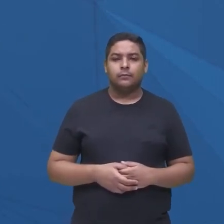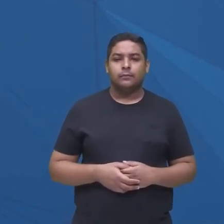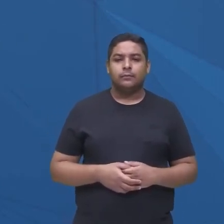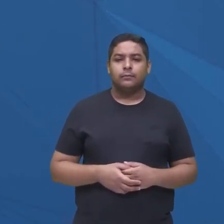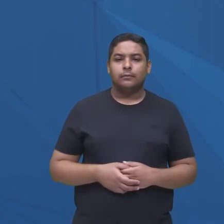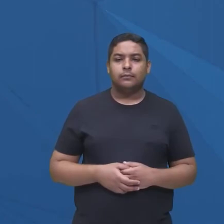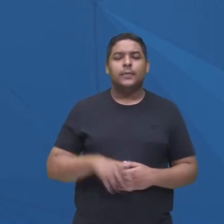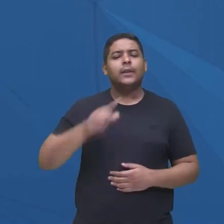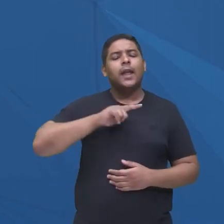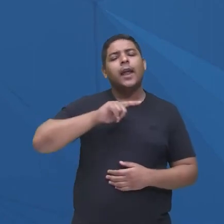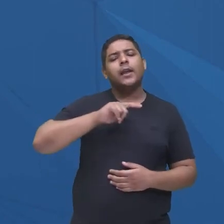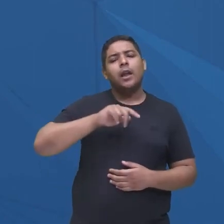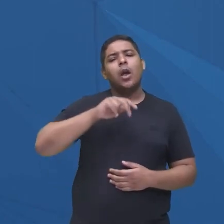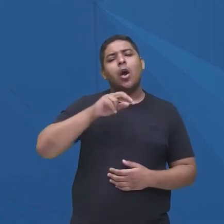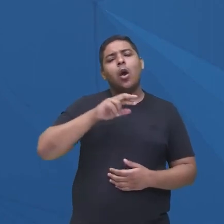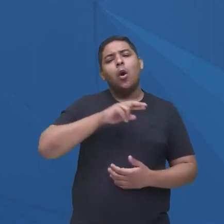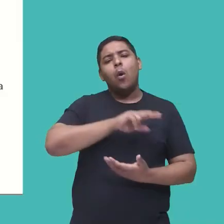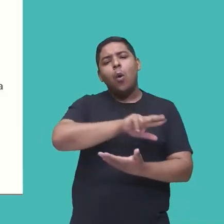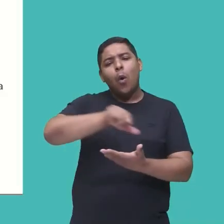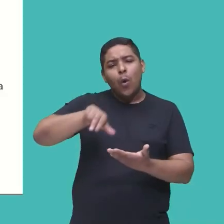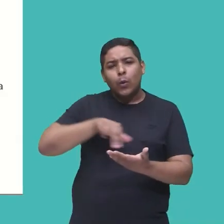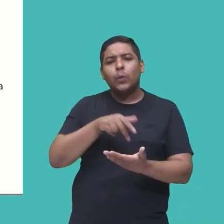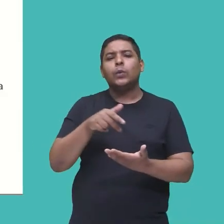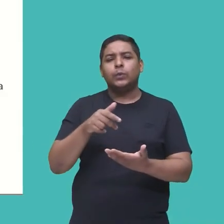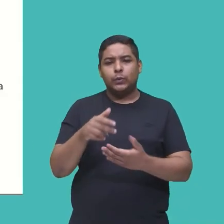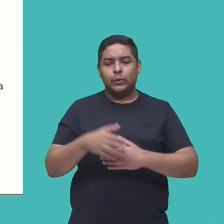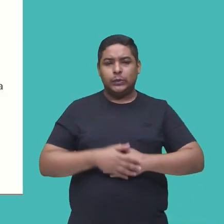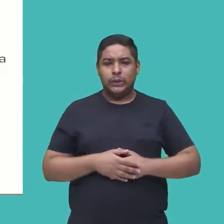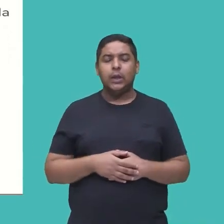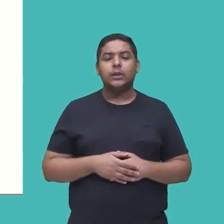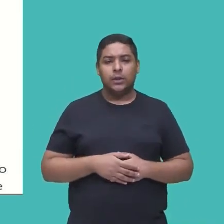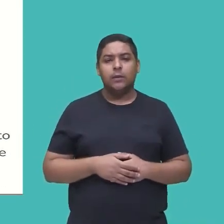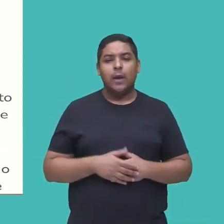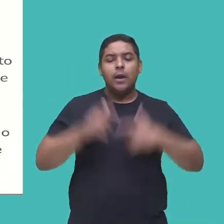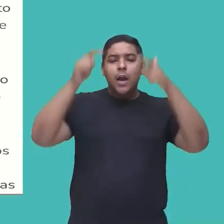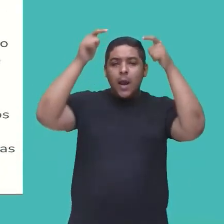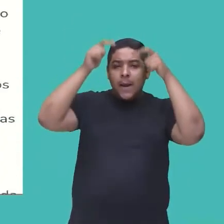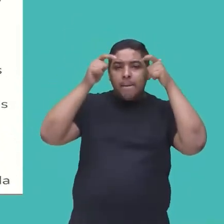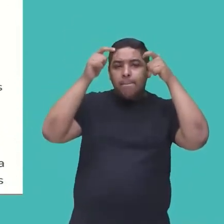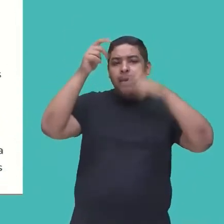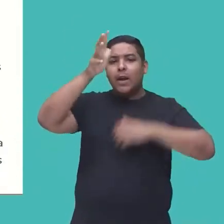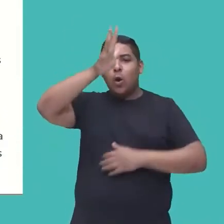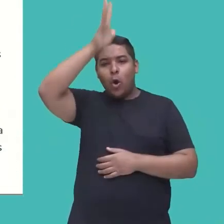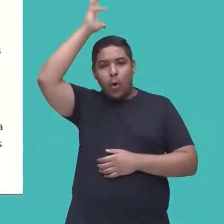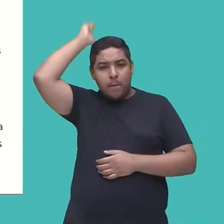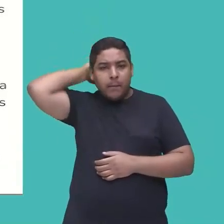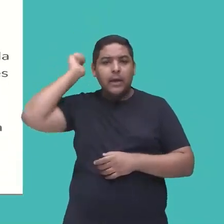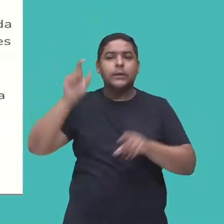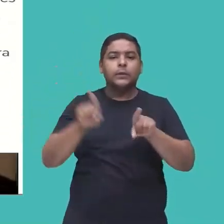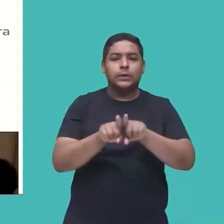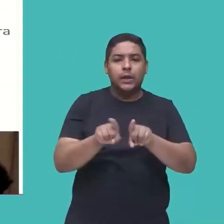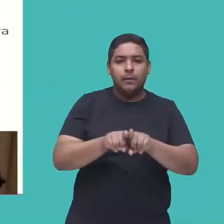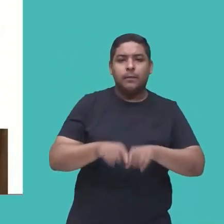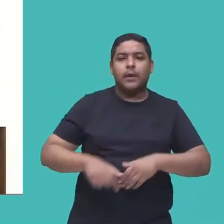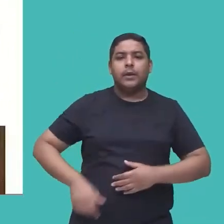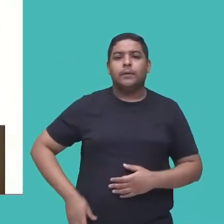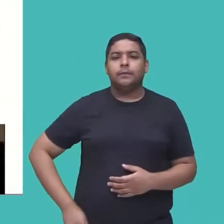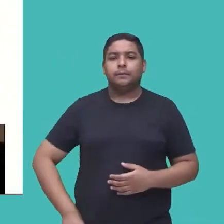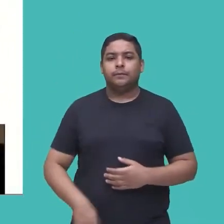outras séries, né, como, por exemplo, aqui o Império Romano, explicando a mente, realidade não